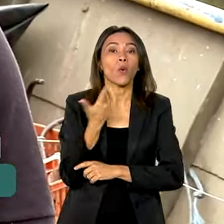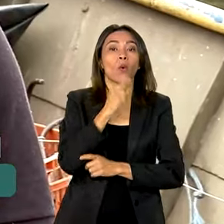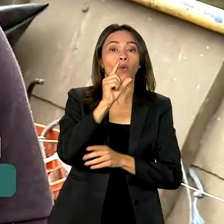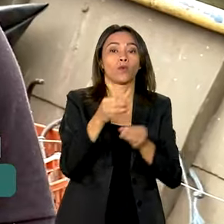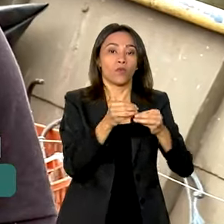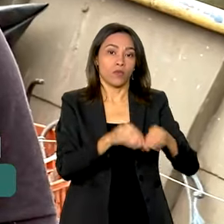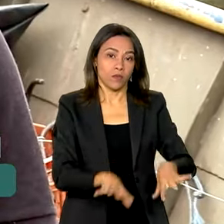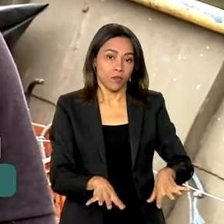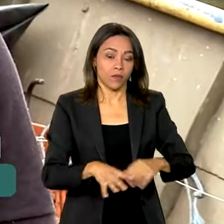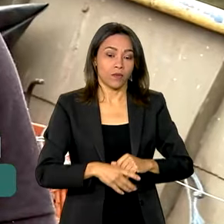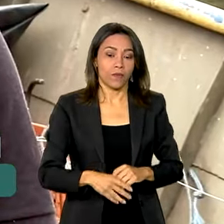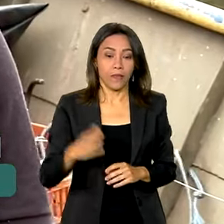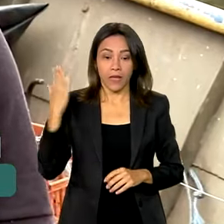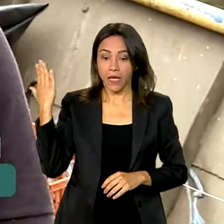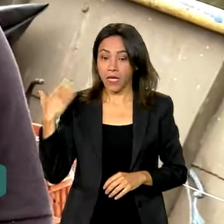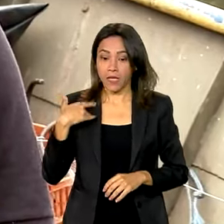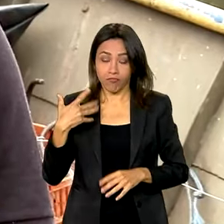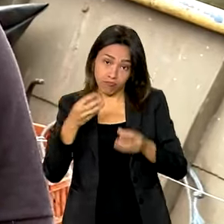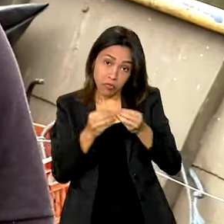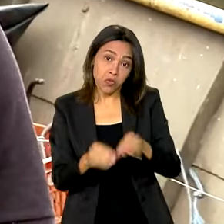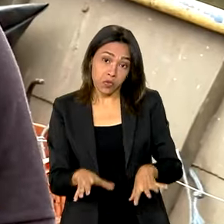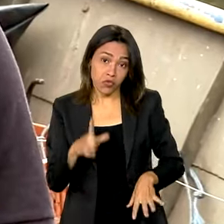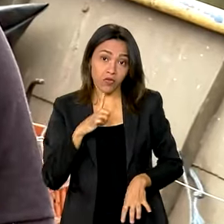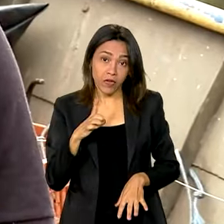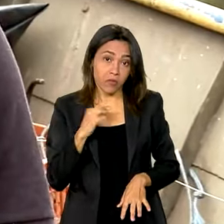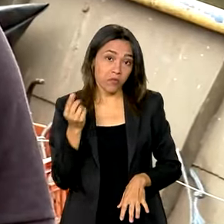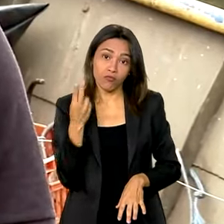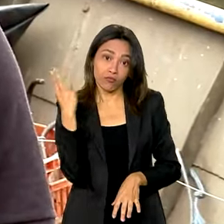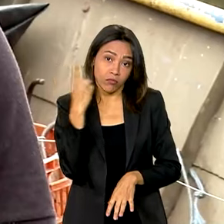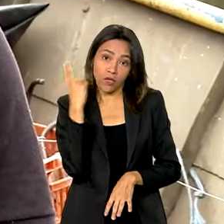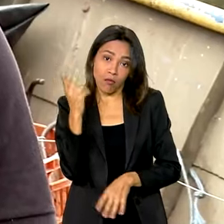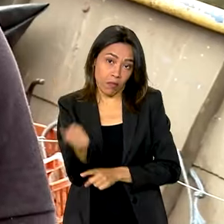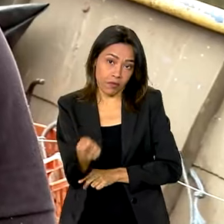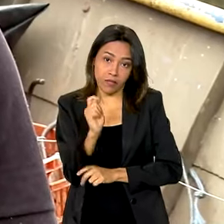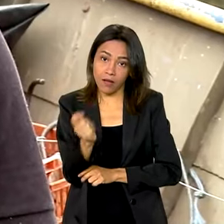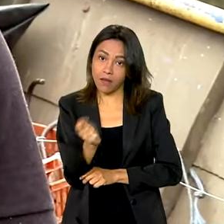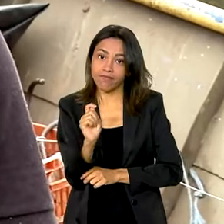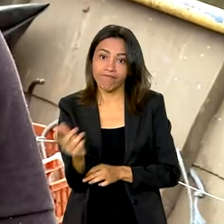prejuízos que nós tivemos não podemos pescar, um dos prejuízos não podemos pescar,